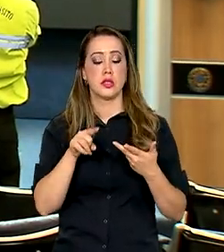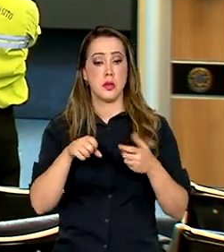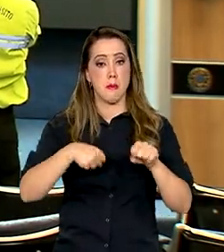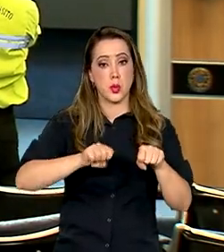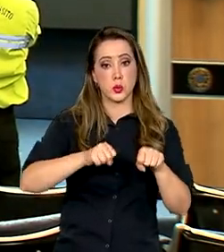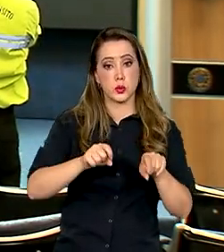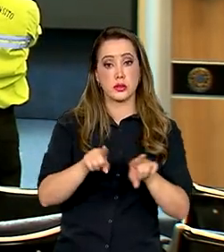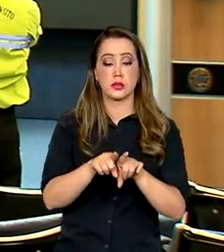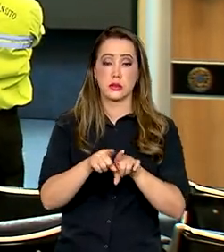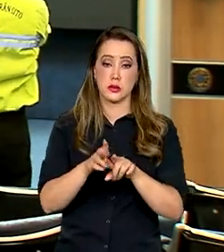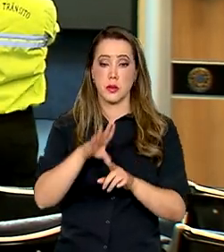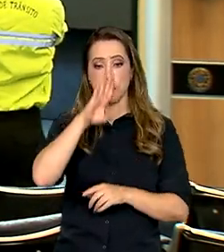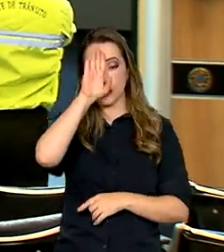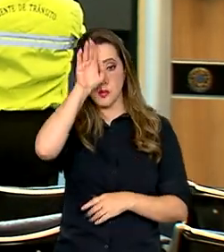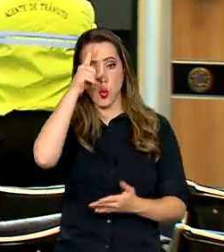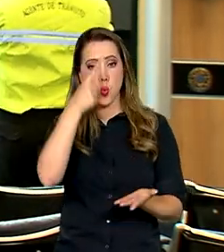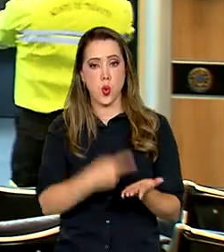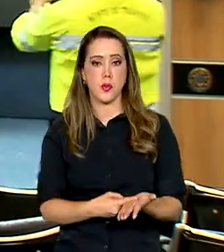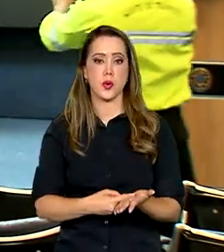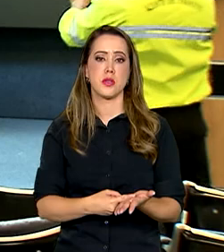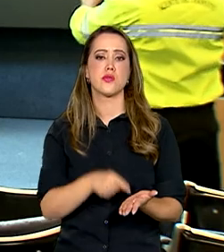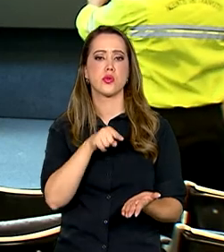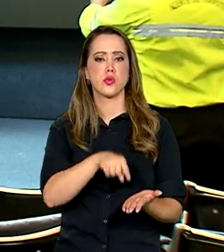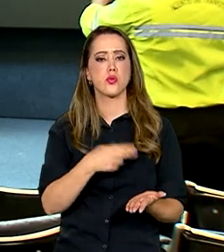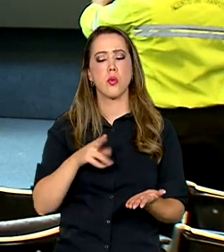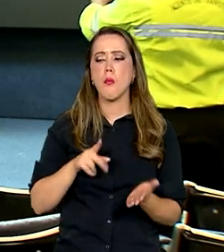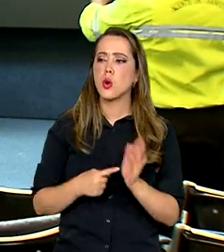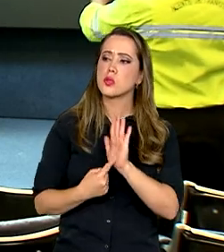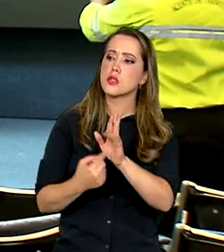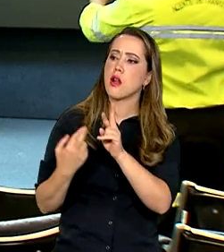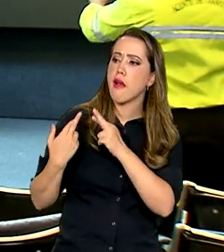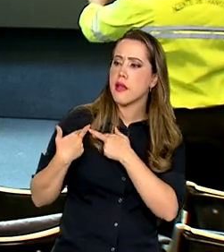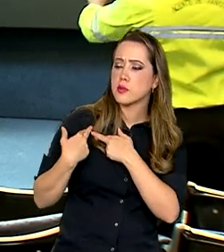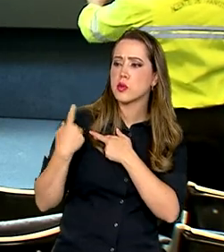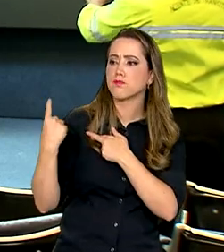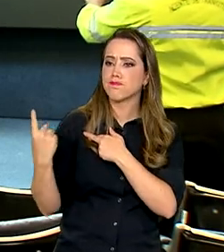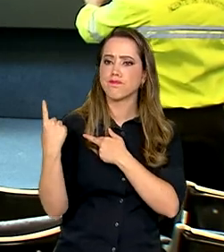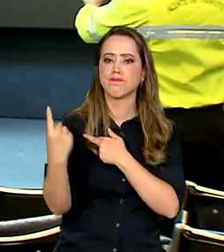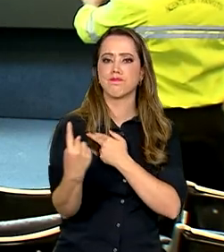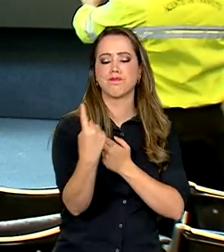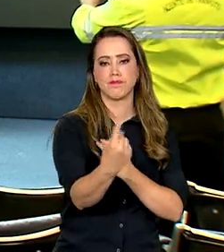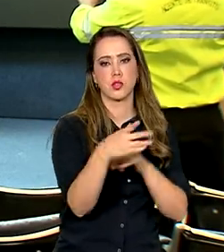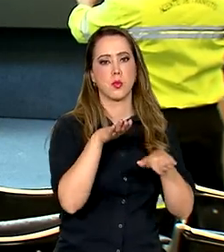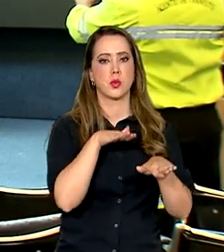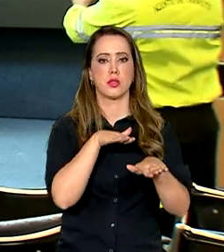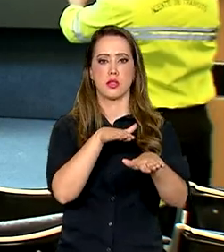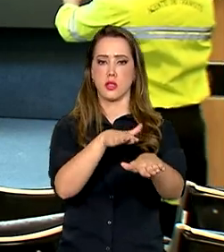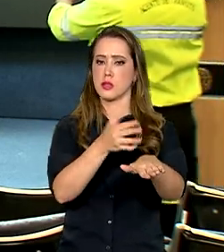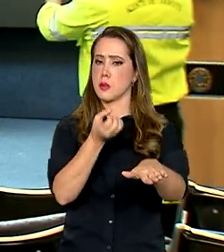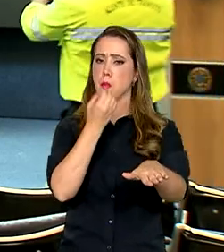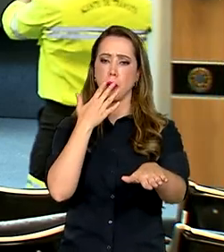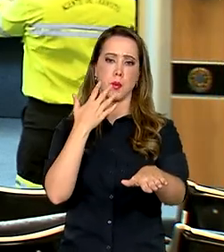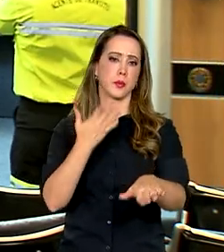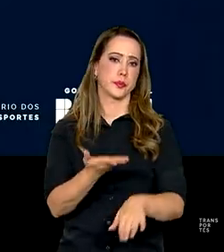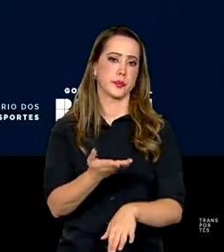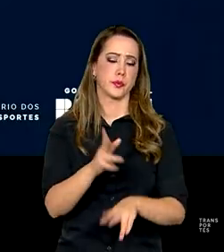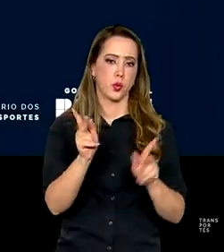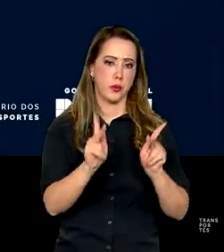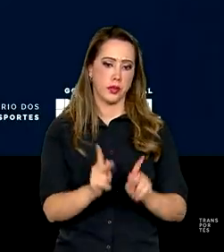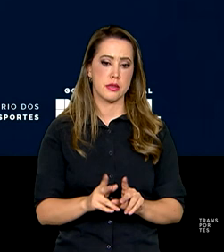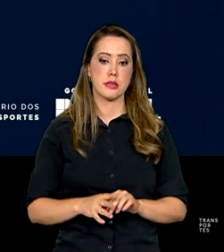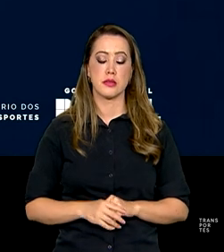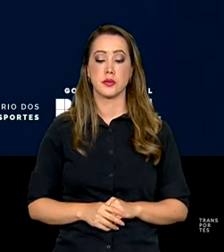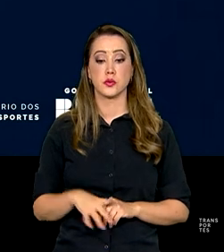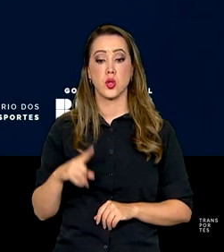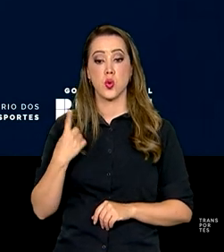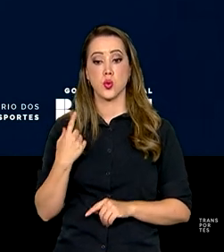ideia é reforçar o compromisso e a responsabilidade de cada um para a convivência pacífica no trânsito. E